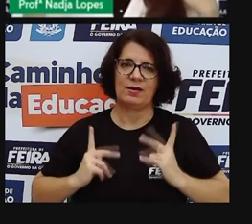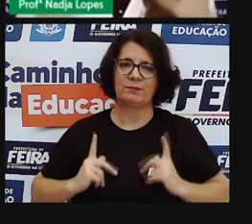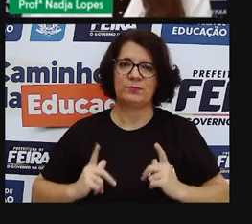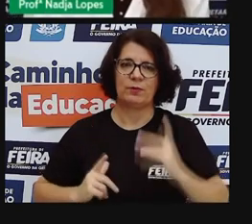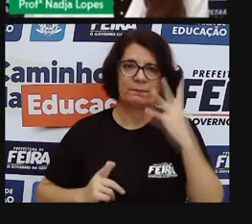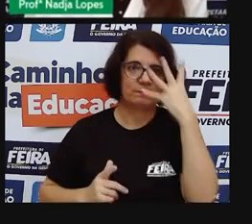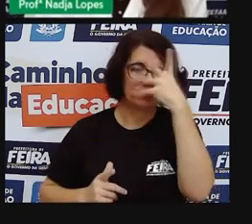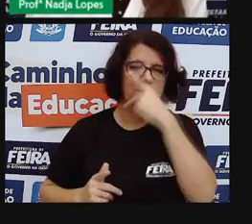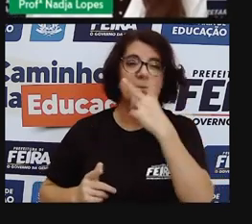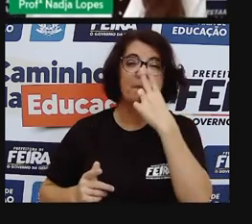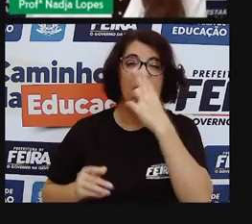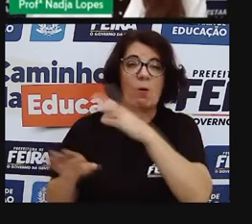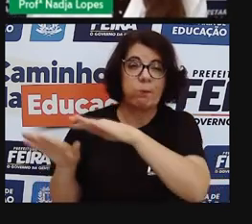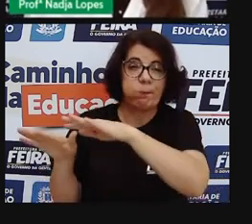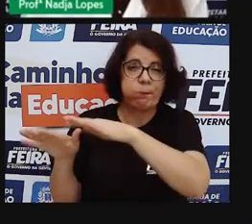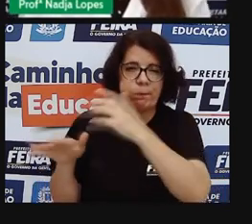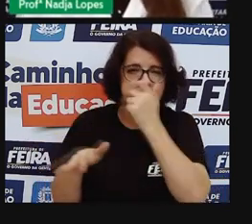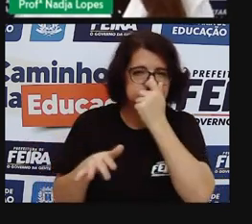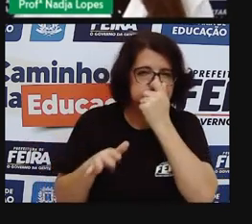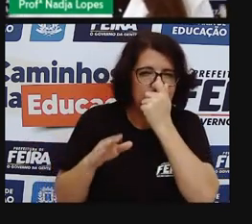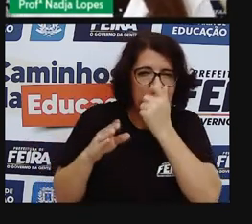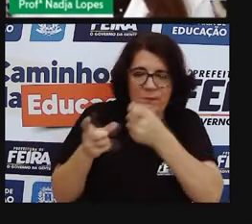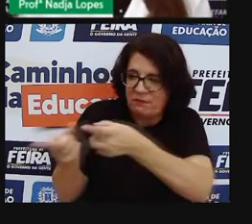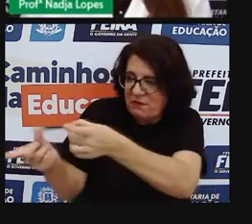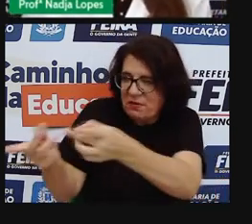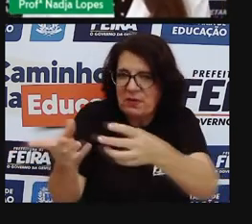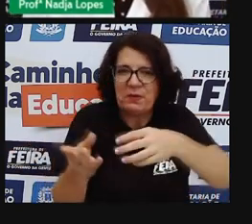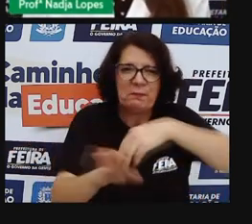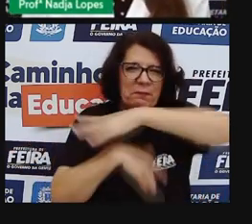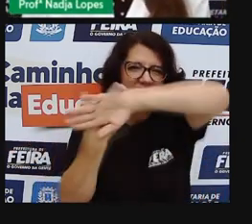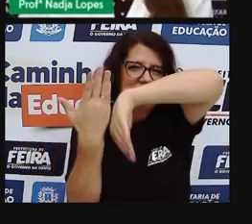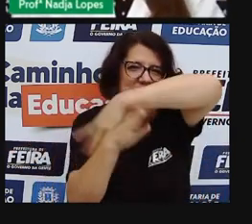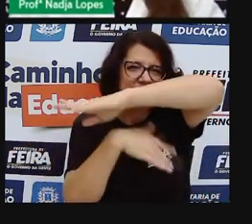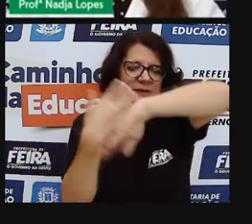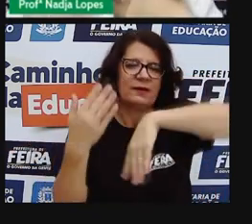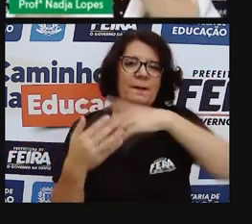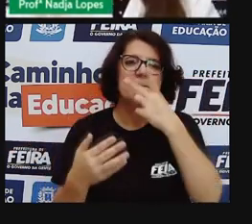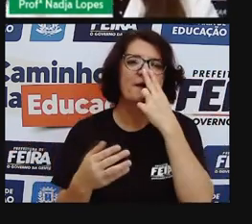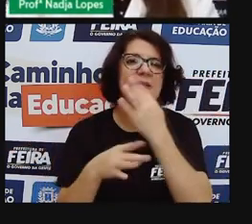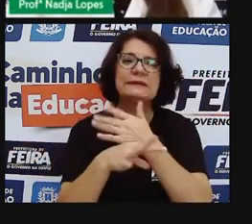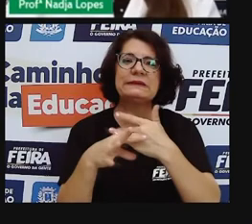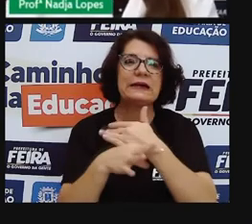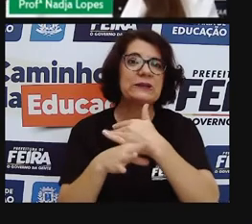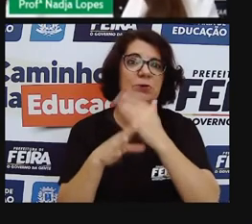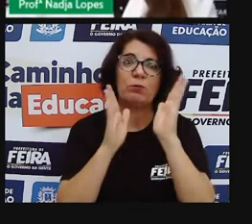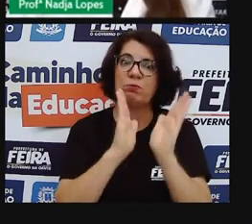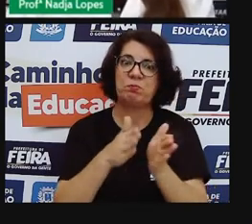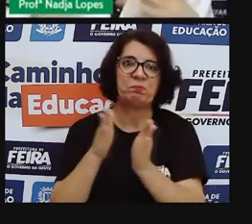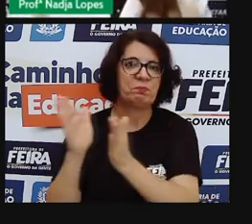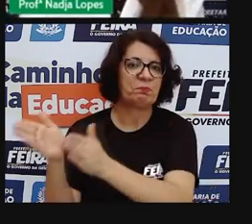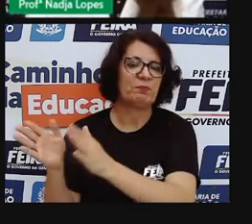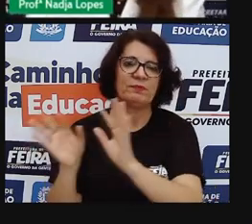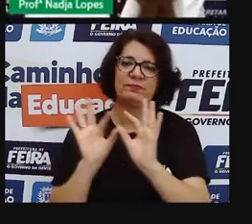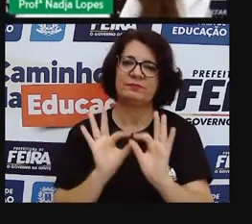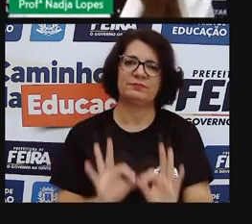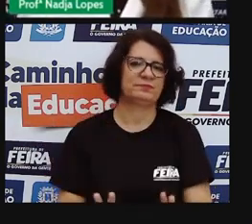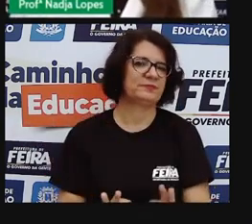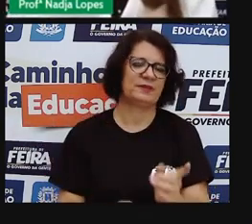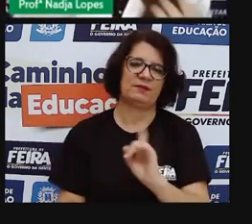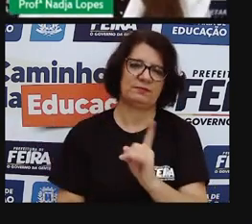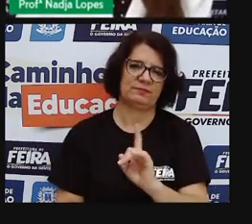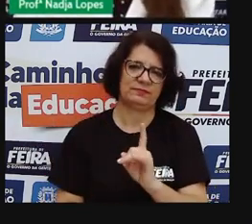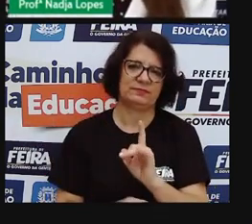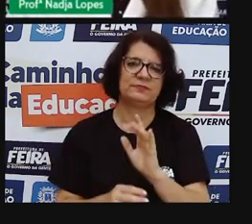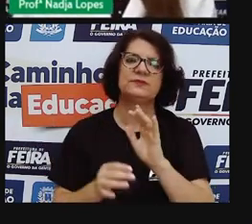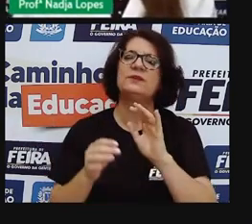um aspecto de desorganizado, então, a busca de um local, né, mais apropriado para garantir o seu comércio,